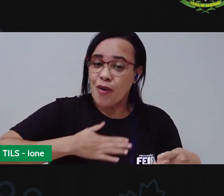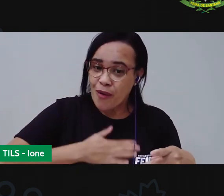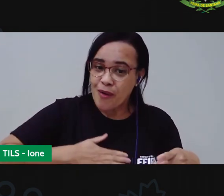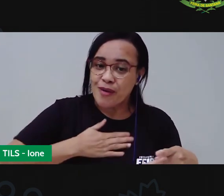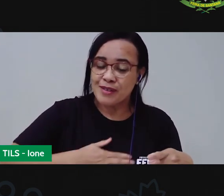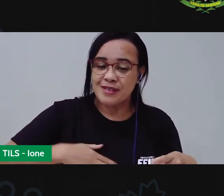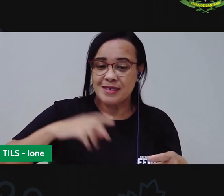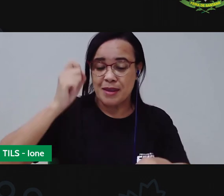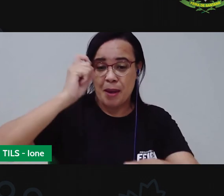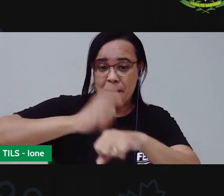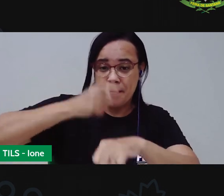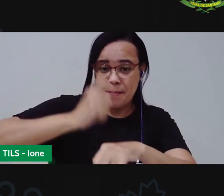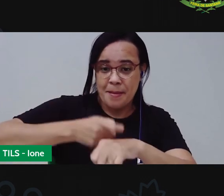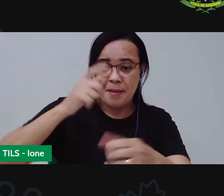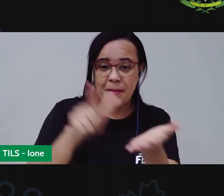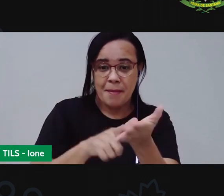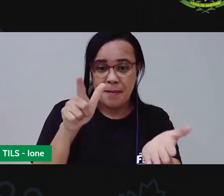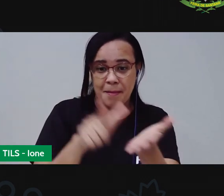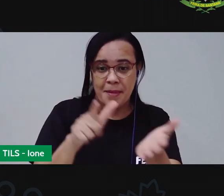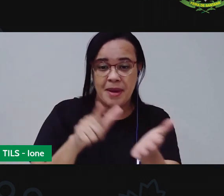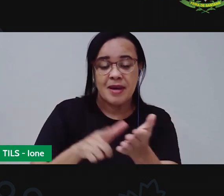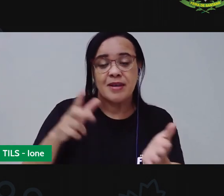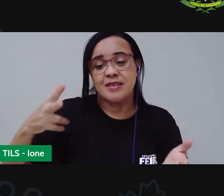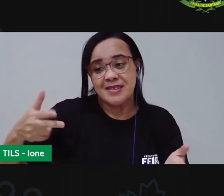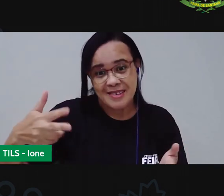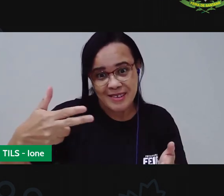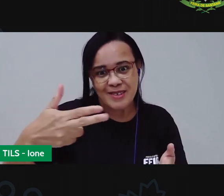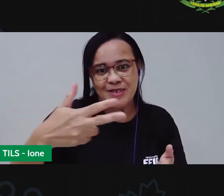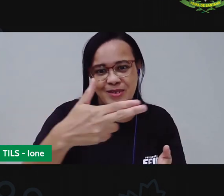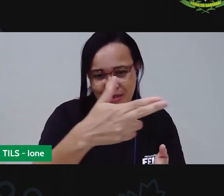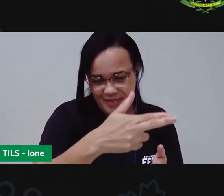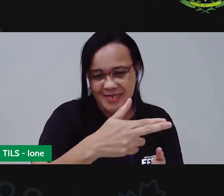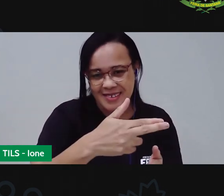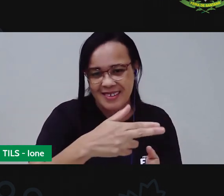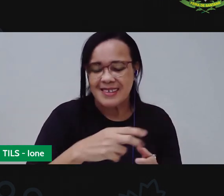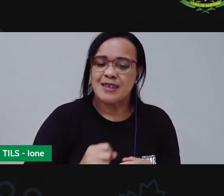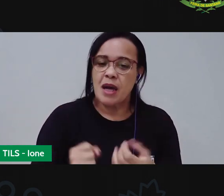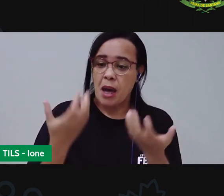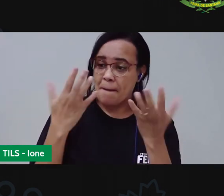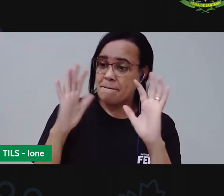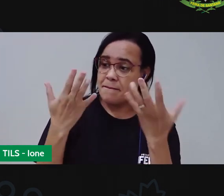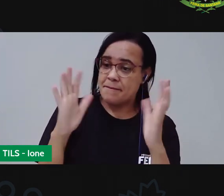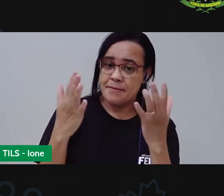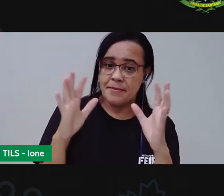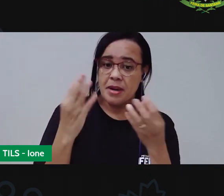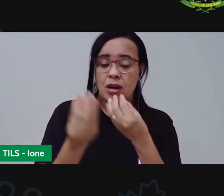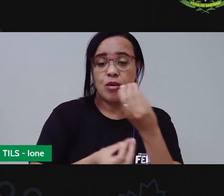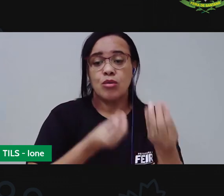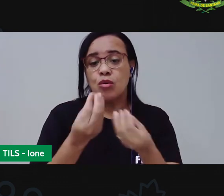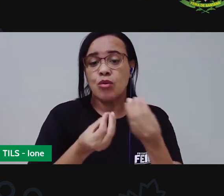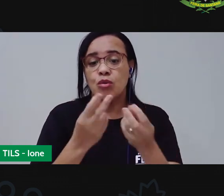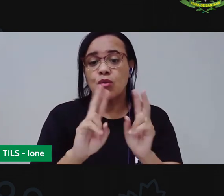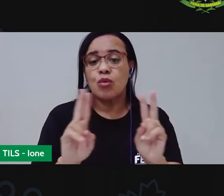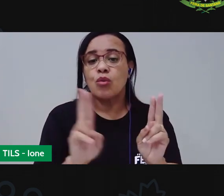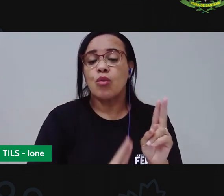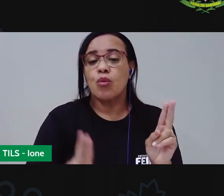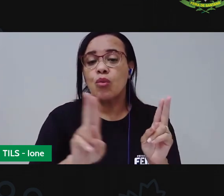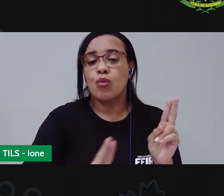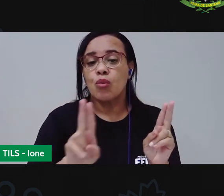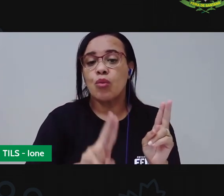Vimos que nessa brincadeira é utilizado gestos com as mãos para representar ali